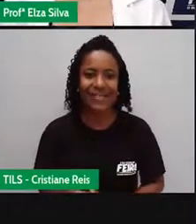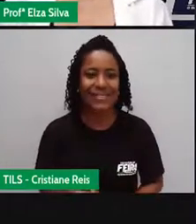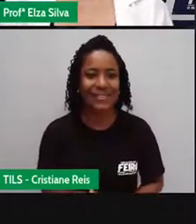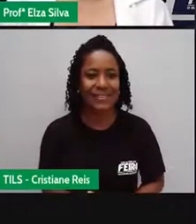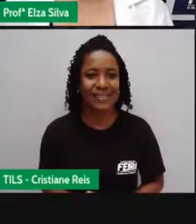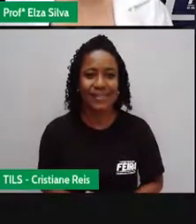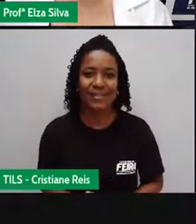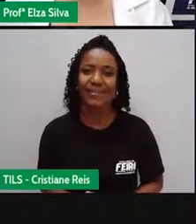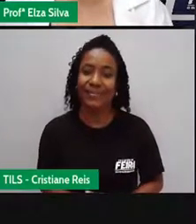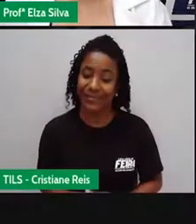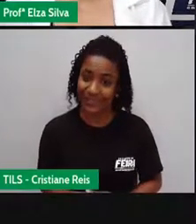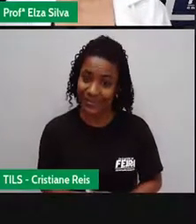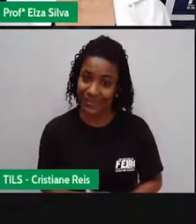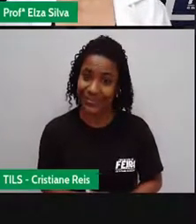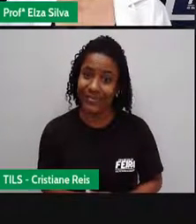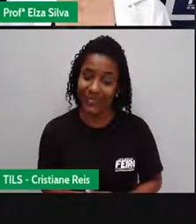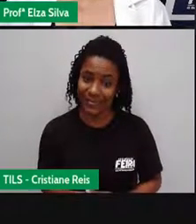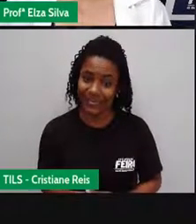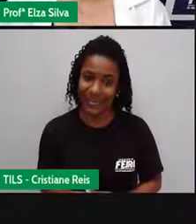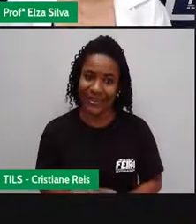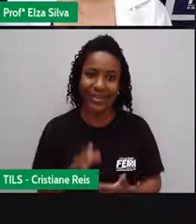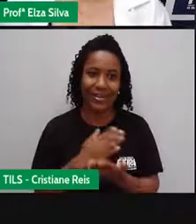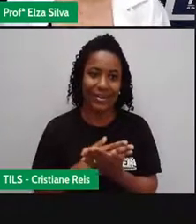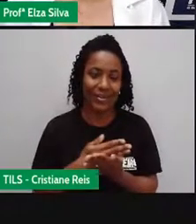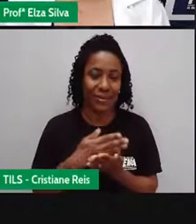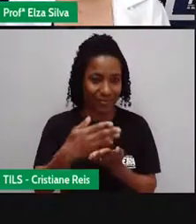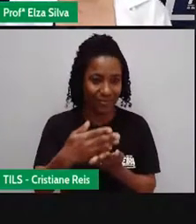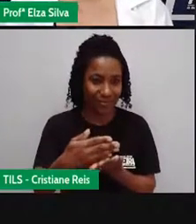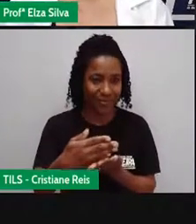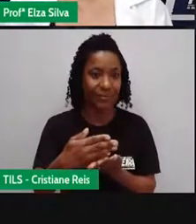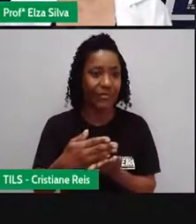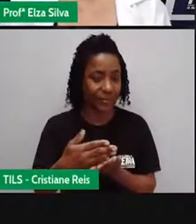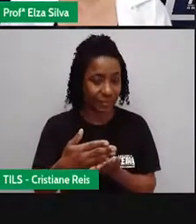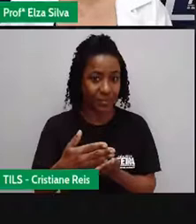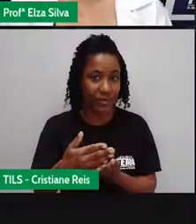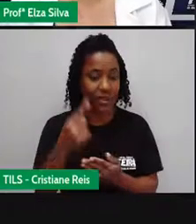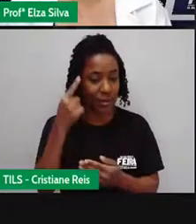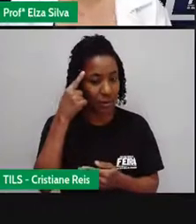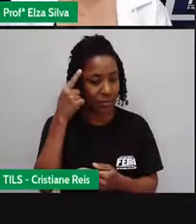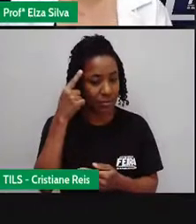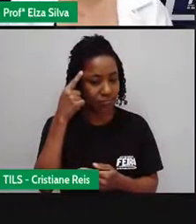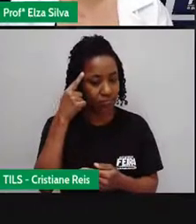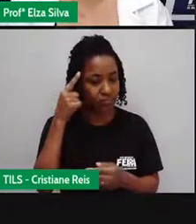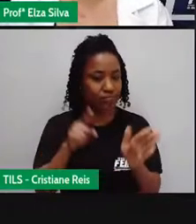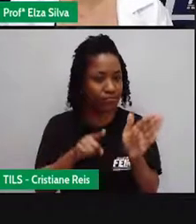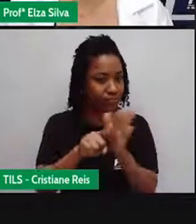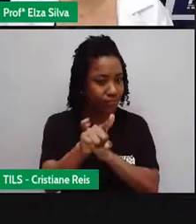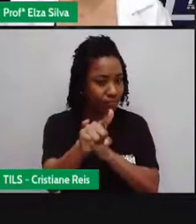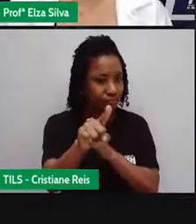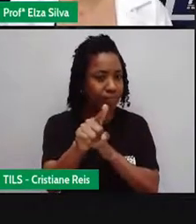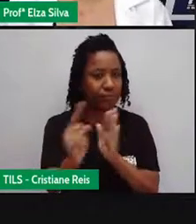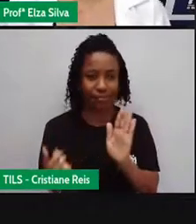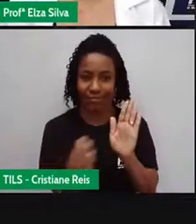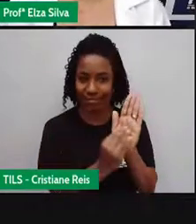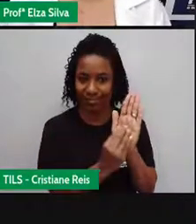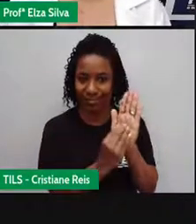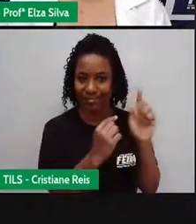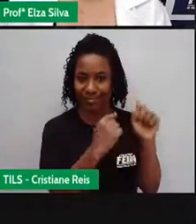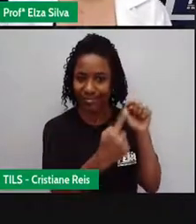E para começar, escreva no seu caderno esses questionamentos, porque eles irão nos direcionar.